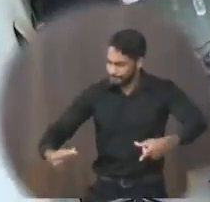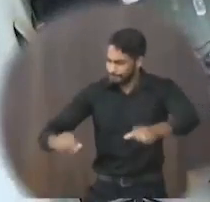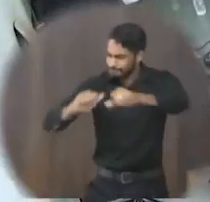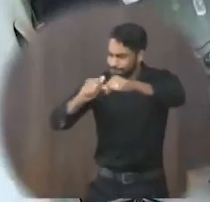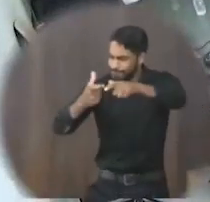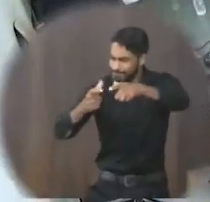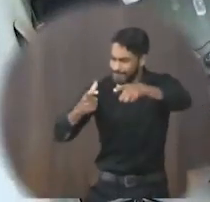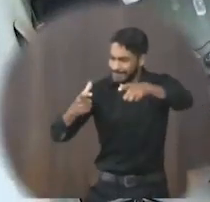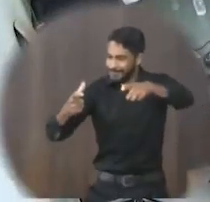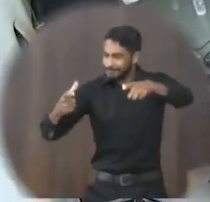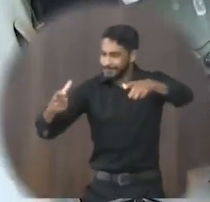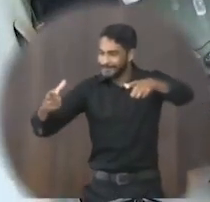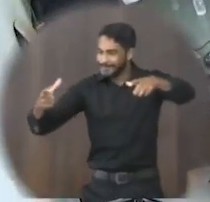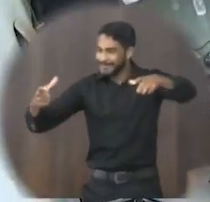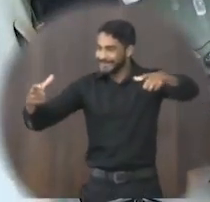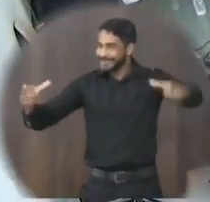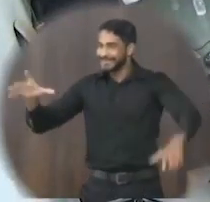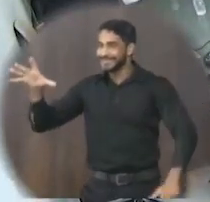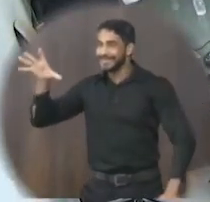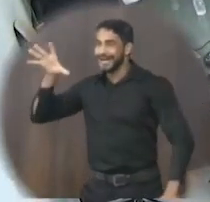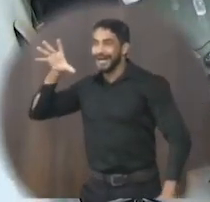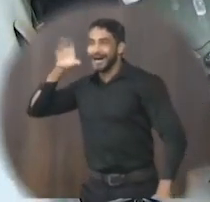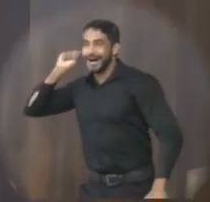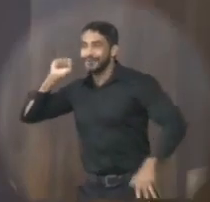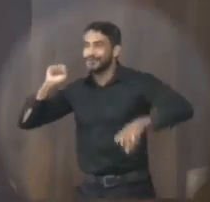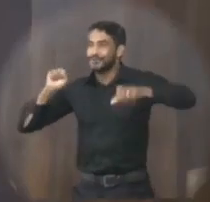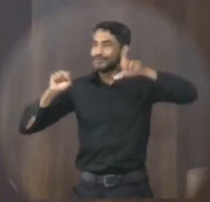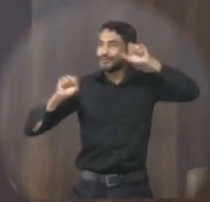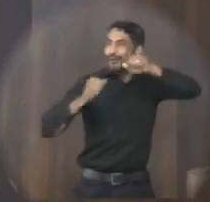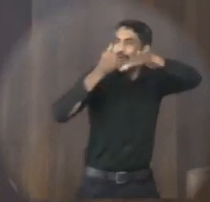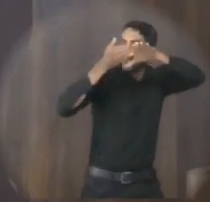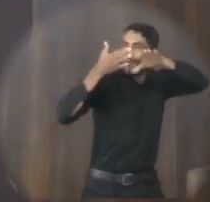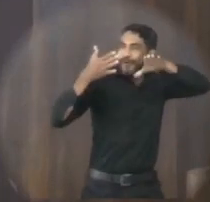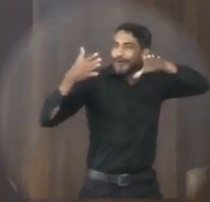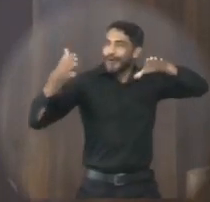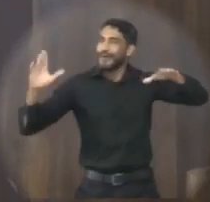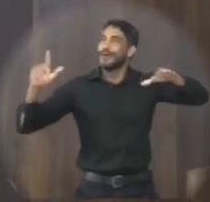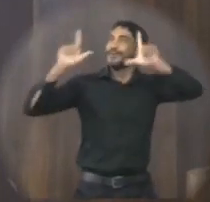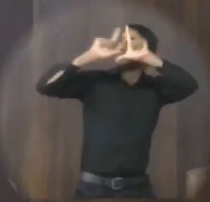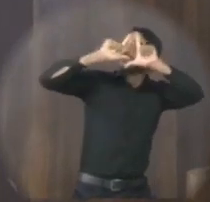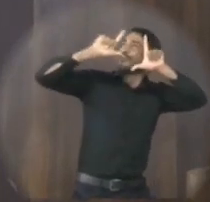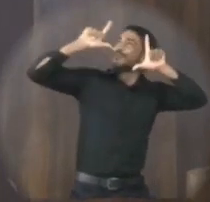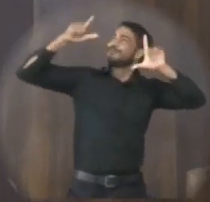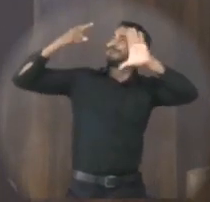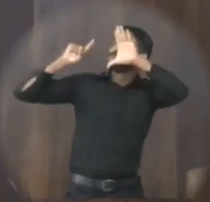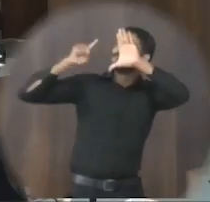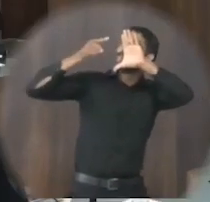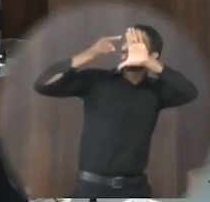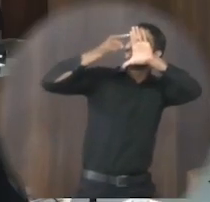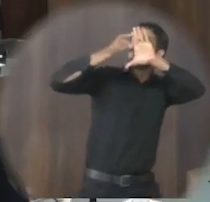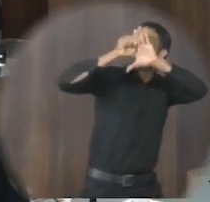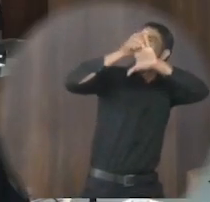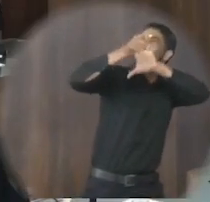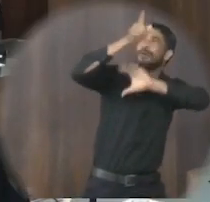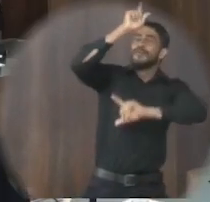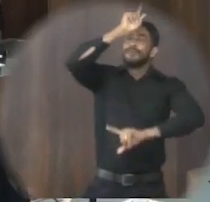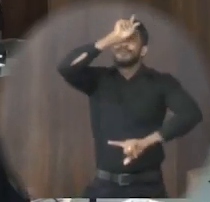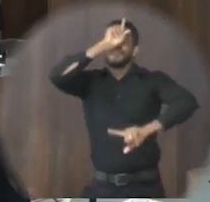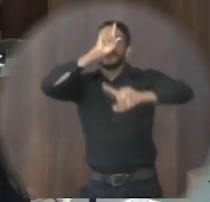Deitado eternamente em beso esplêndido Ao som do mar e a luz do céu profundo